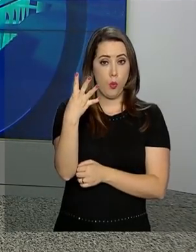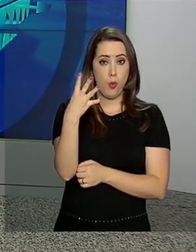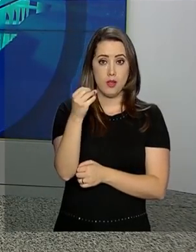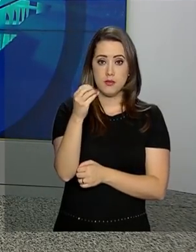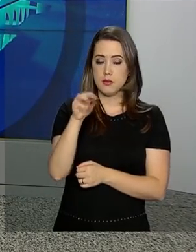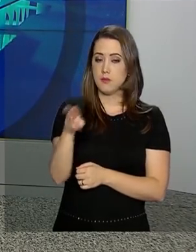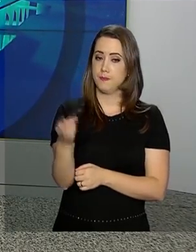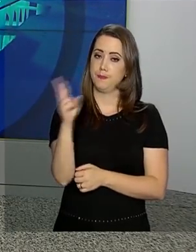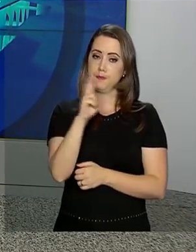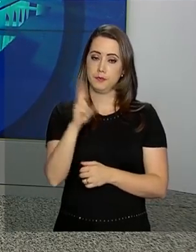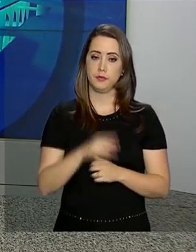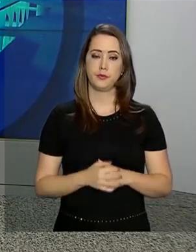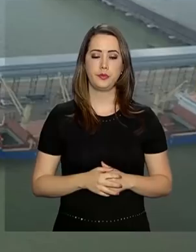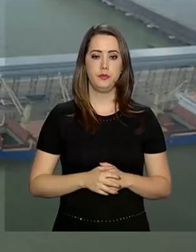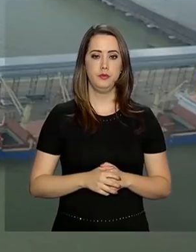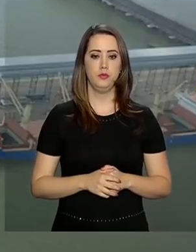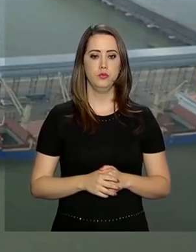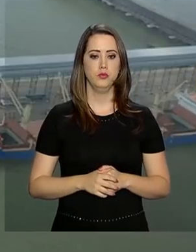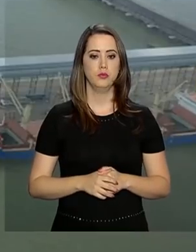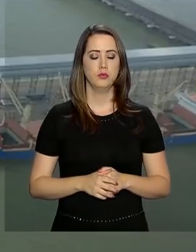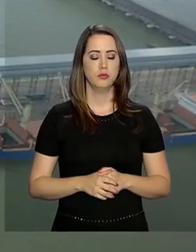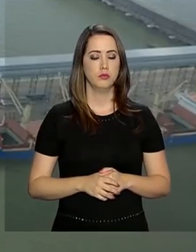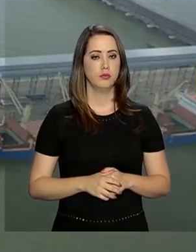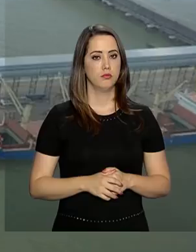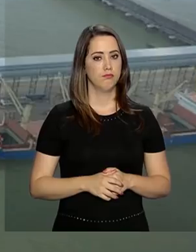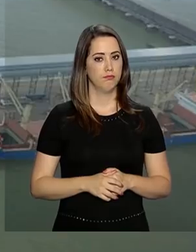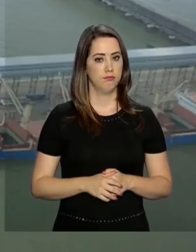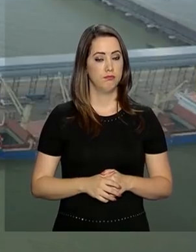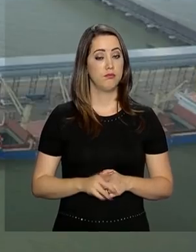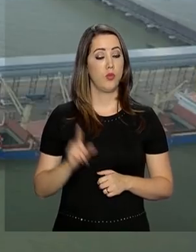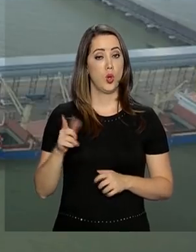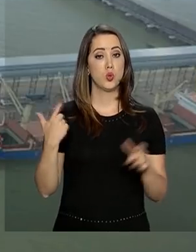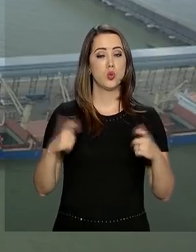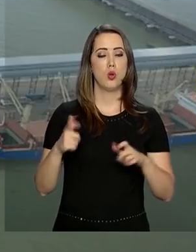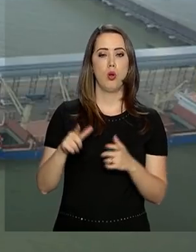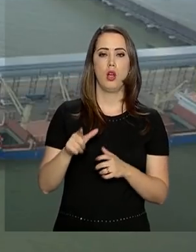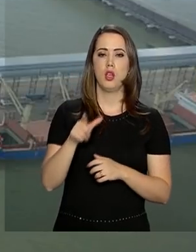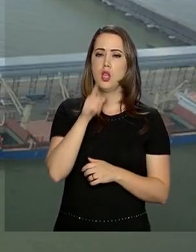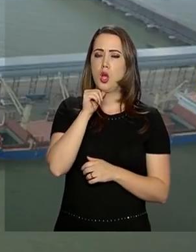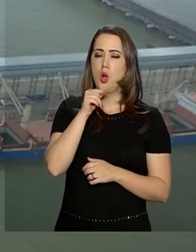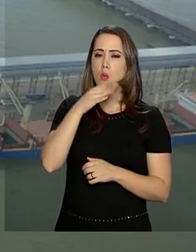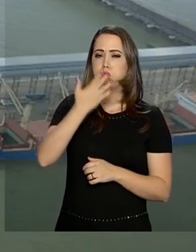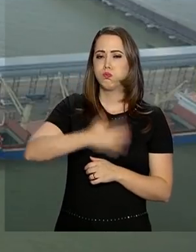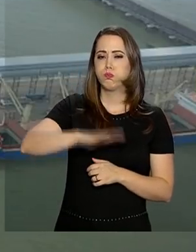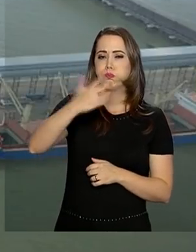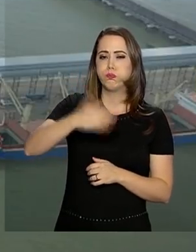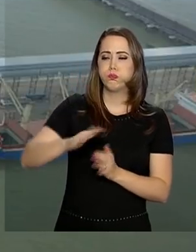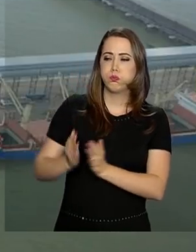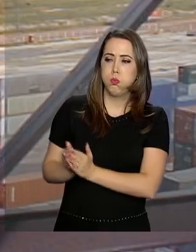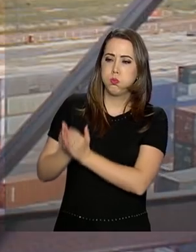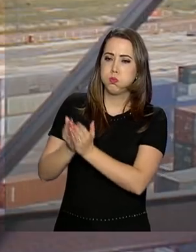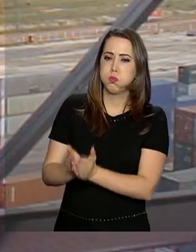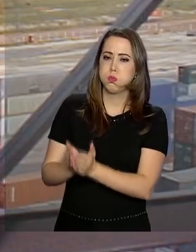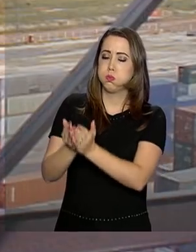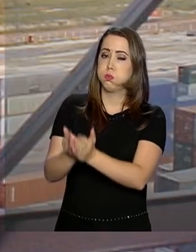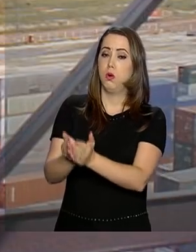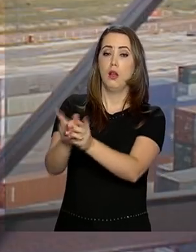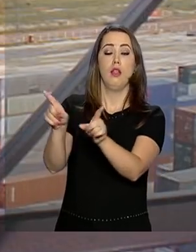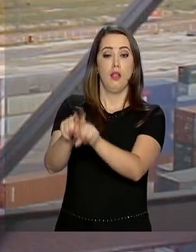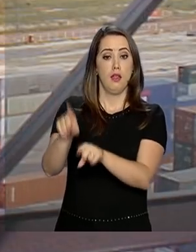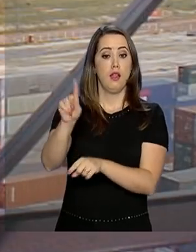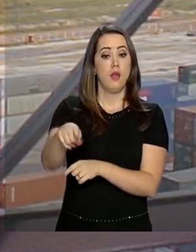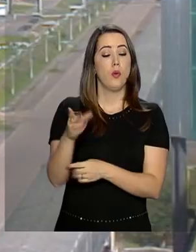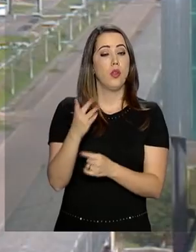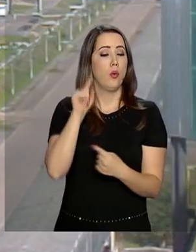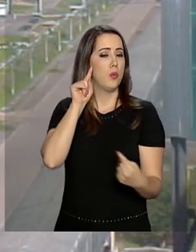milhões de reais. Os terminais portuários que vão ser concedidos à iniciativa privada são destinados